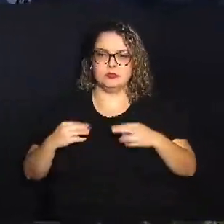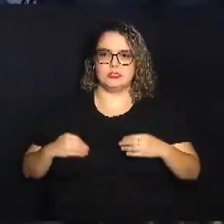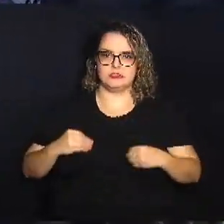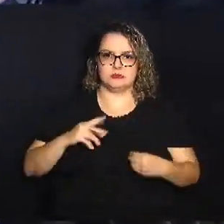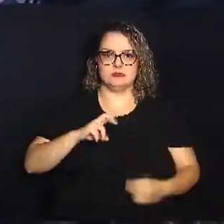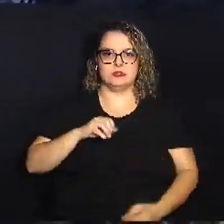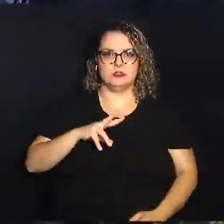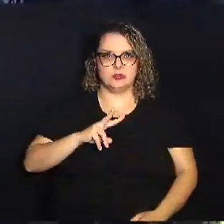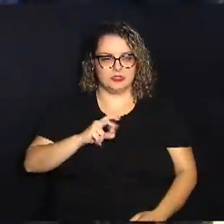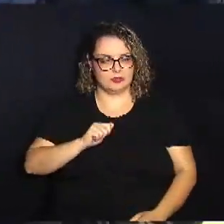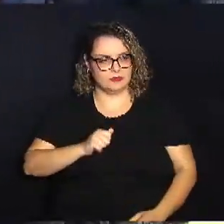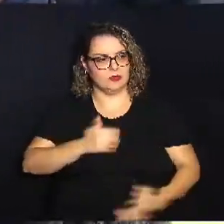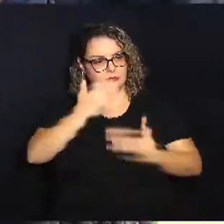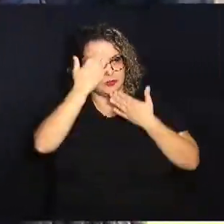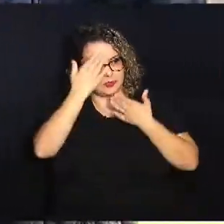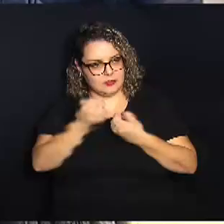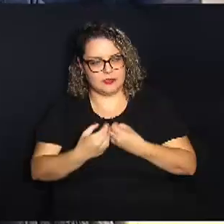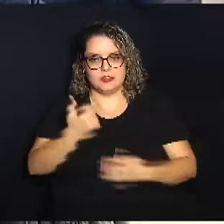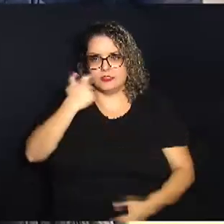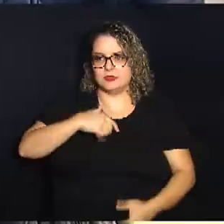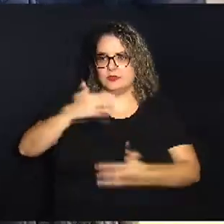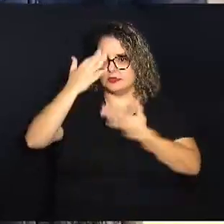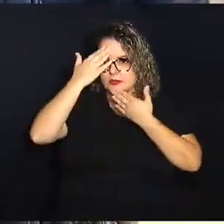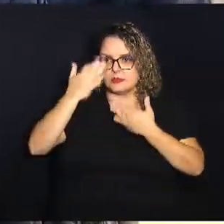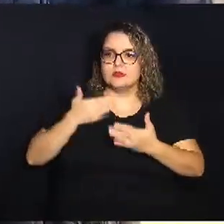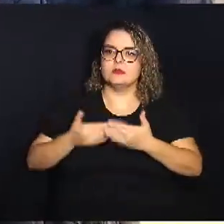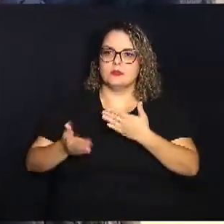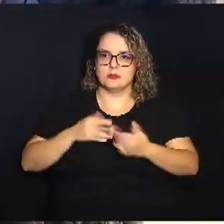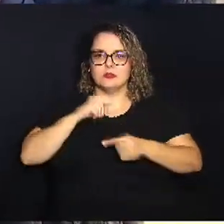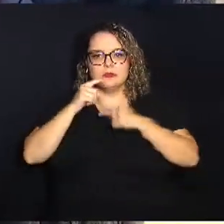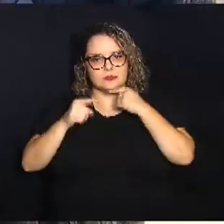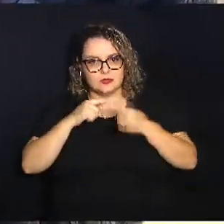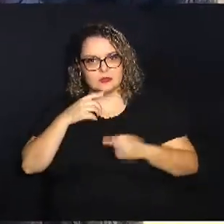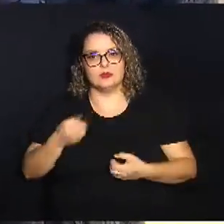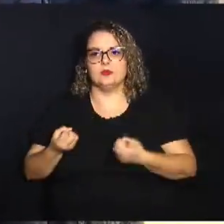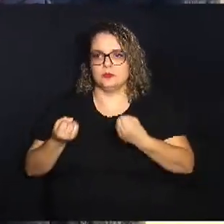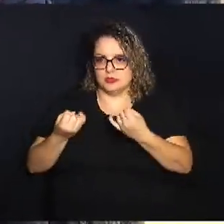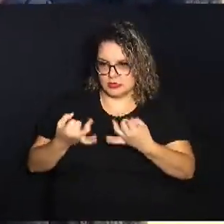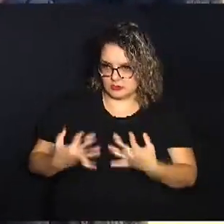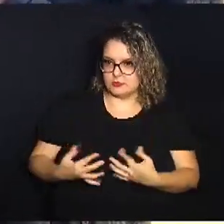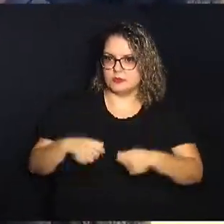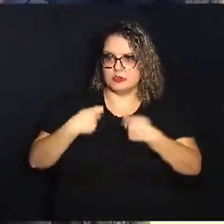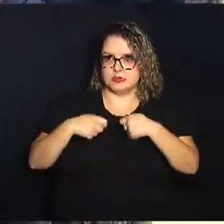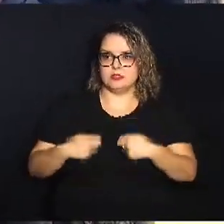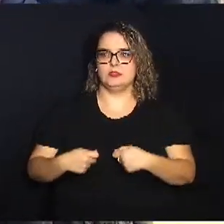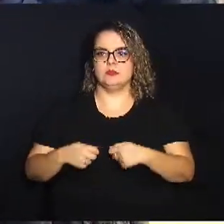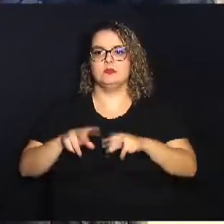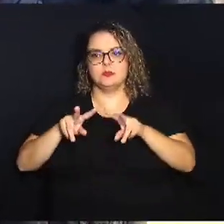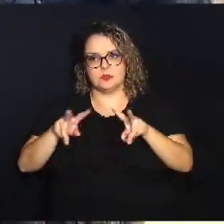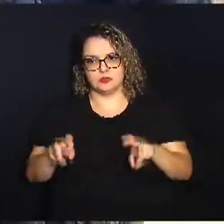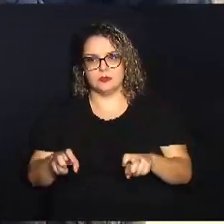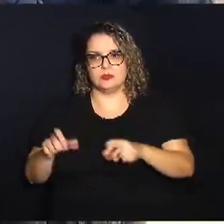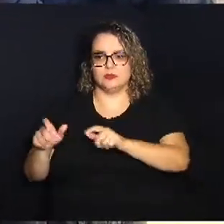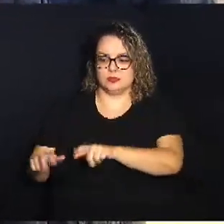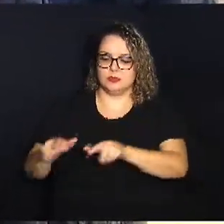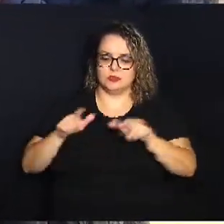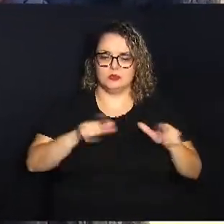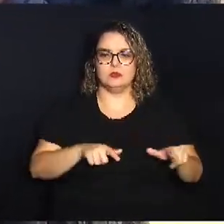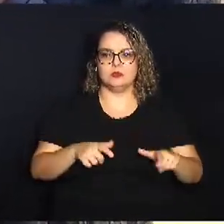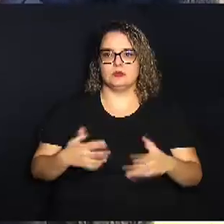Muito obrigado pelas informações, Bruno. Eu agradeço, e qualquer dúvida, qualquer orientação que necessitarem sobre a questão dos postos de recebimento